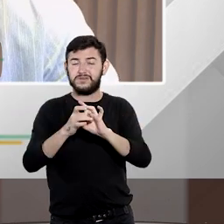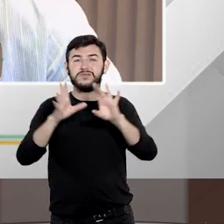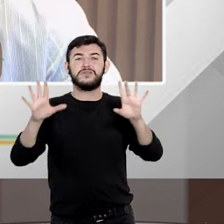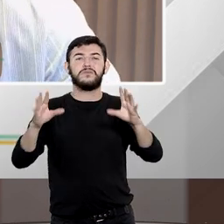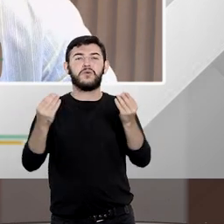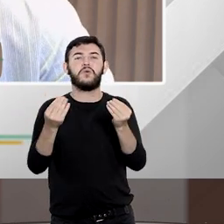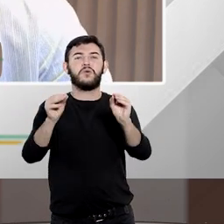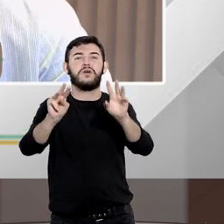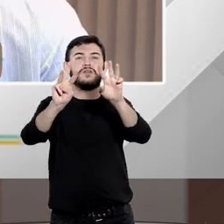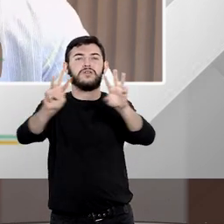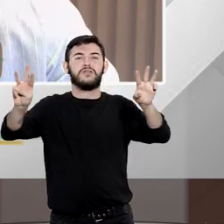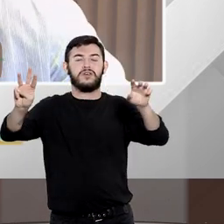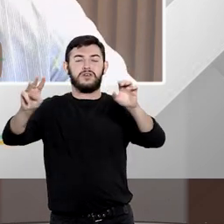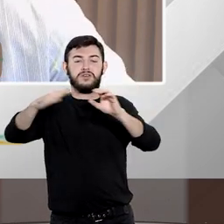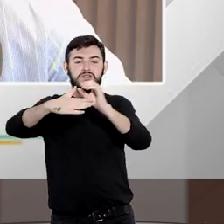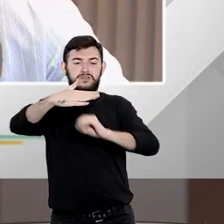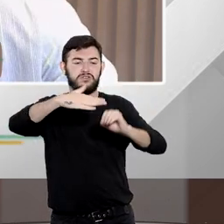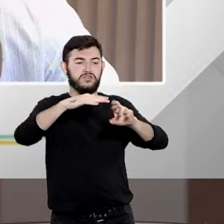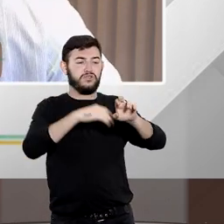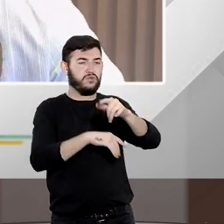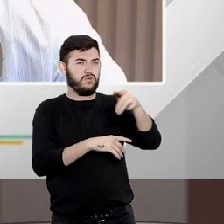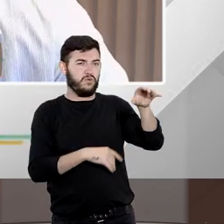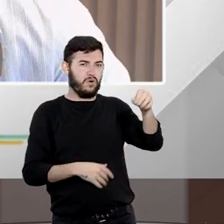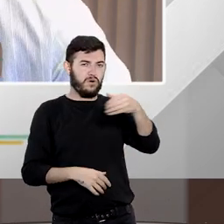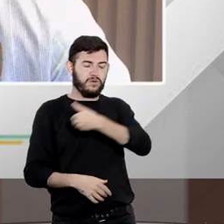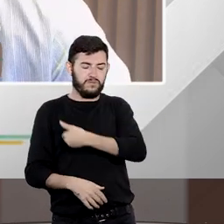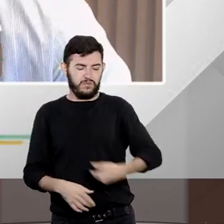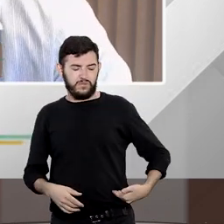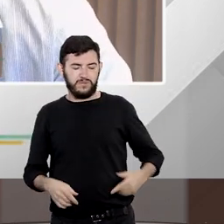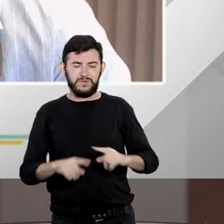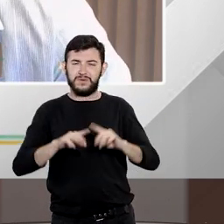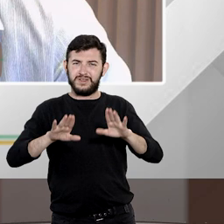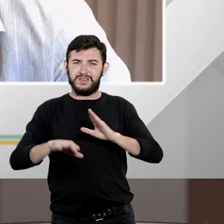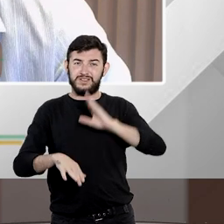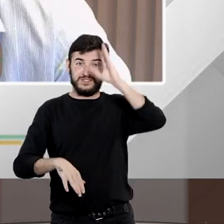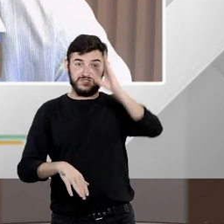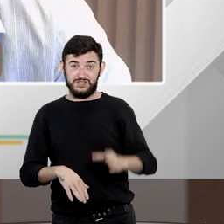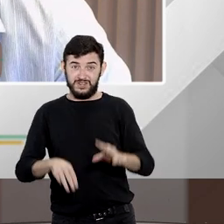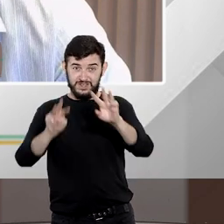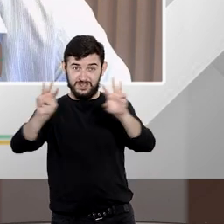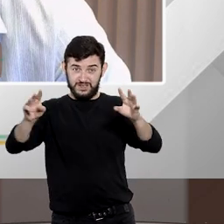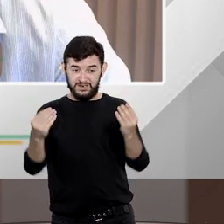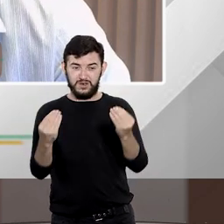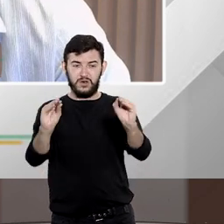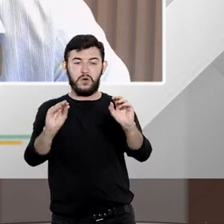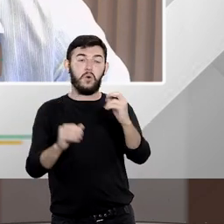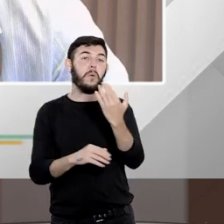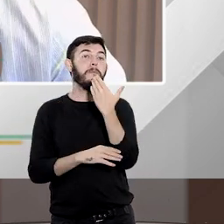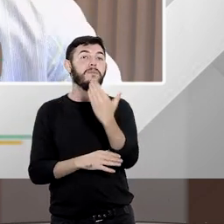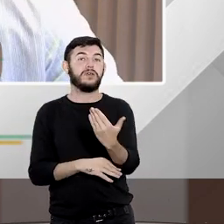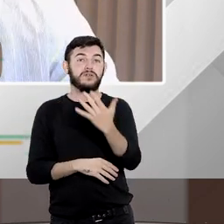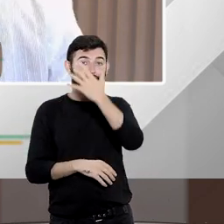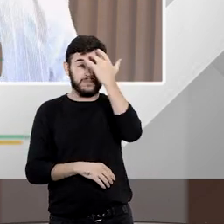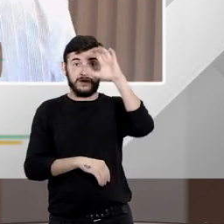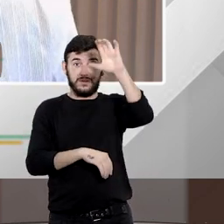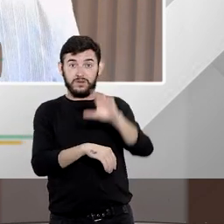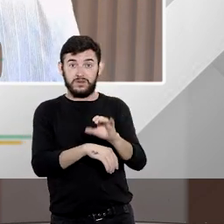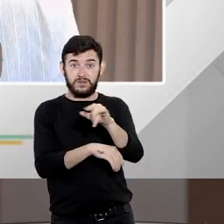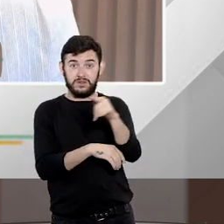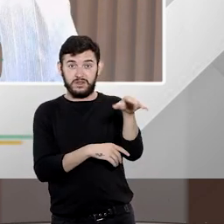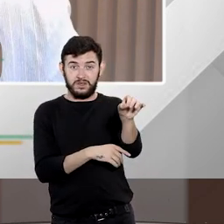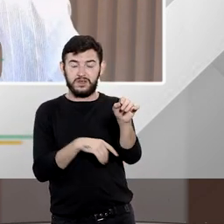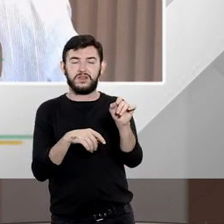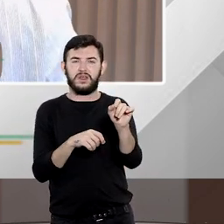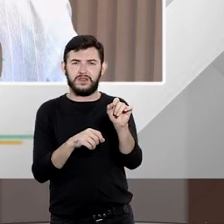no site de um órgão público de maneira direta seja através dos pedidos que podem ser feitos por cidadãos diversas